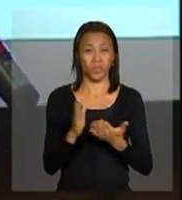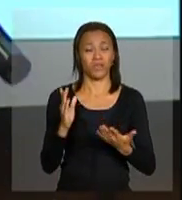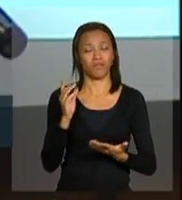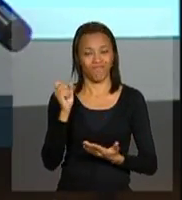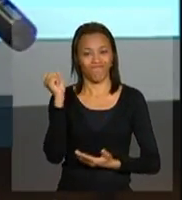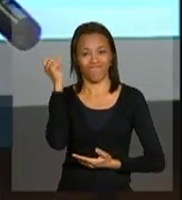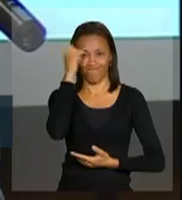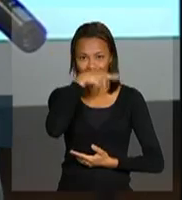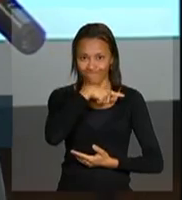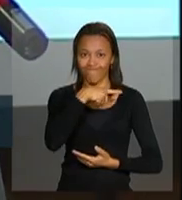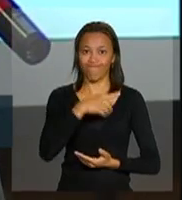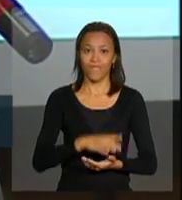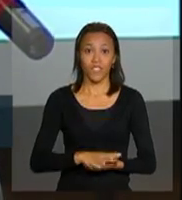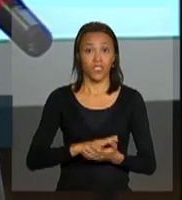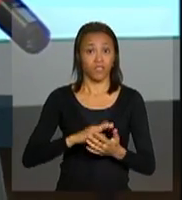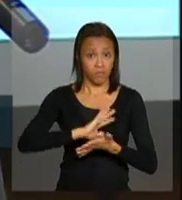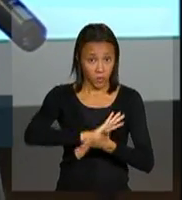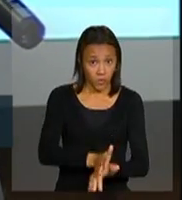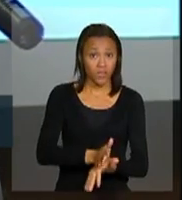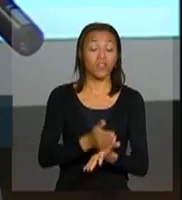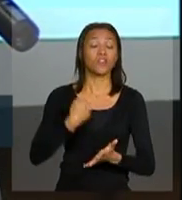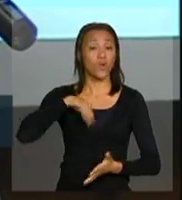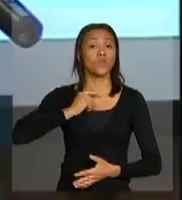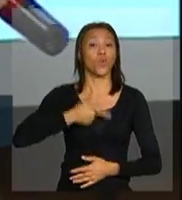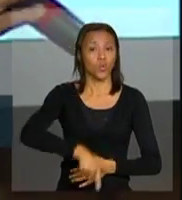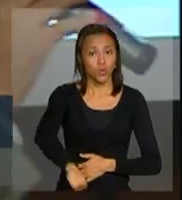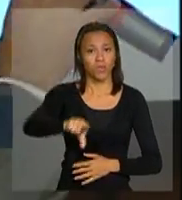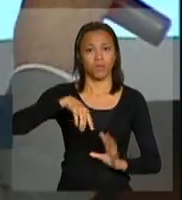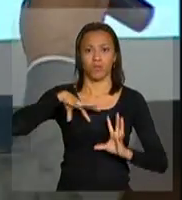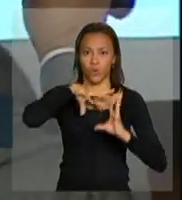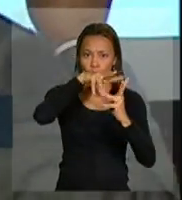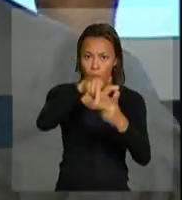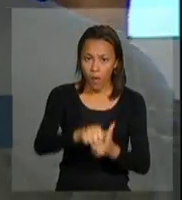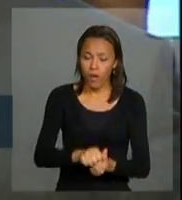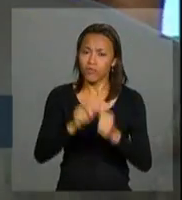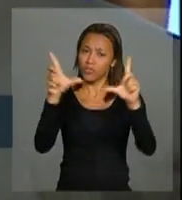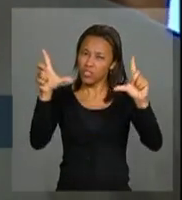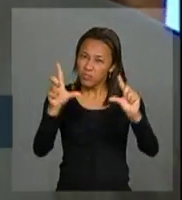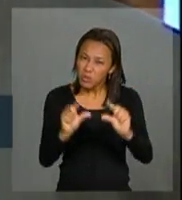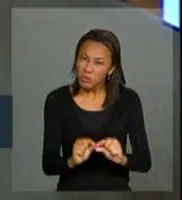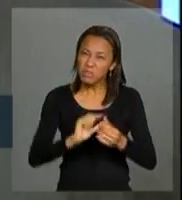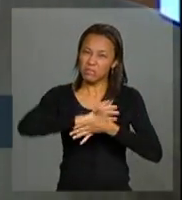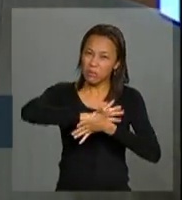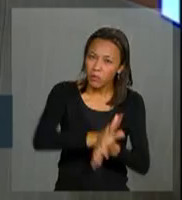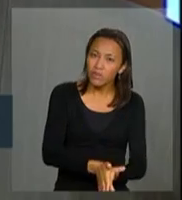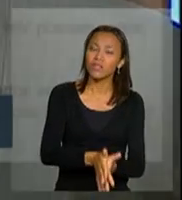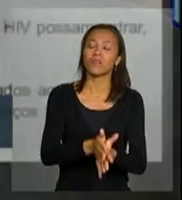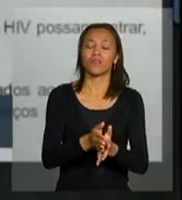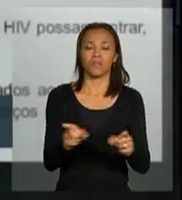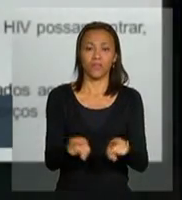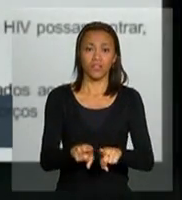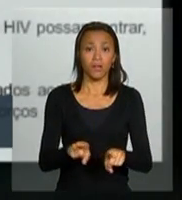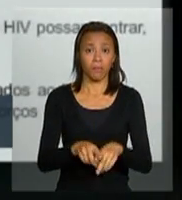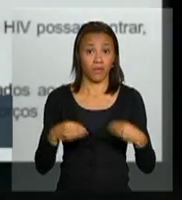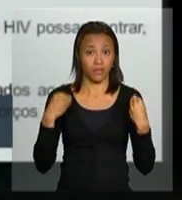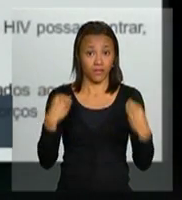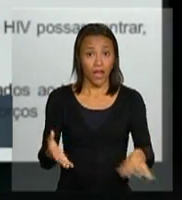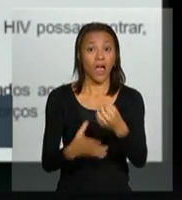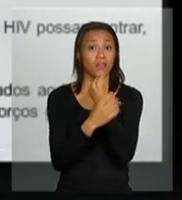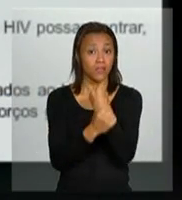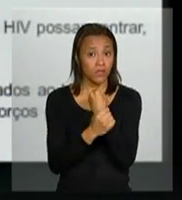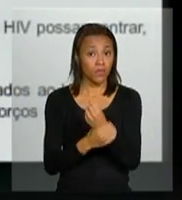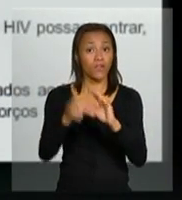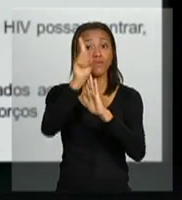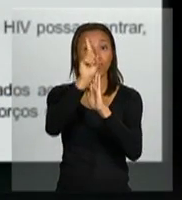continuemos, em nível global, esforço no sentido de reduzir estigma e discriminação e a garantia dos direitos